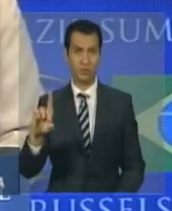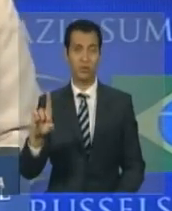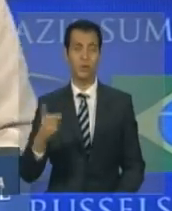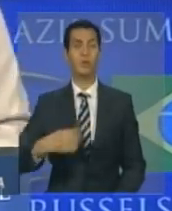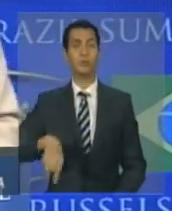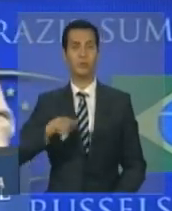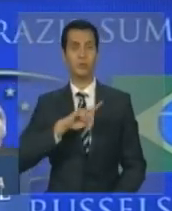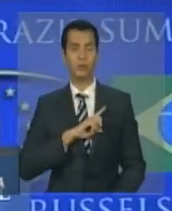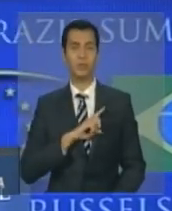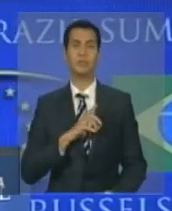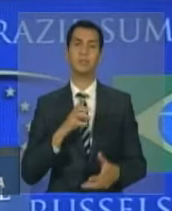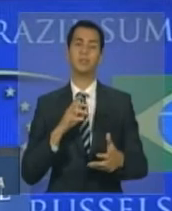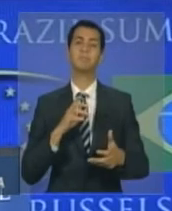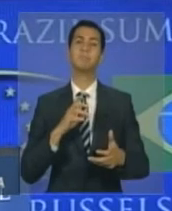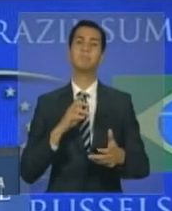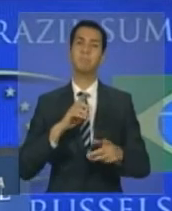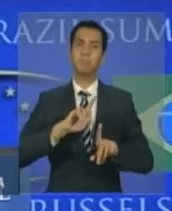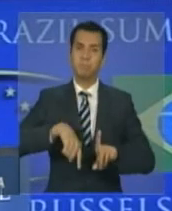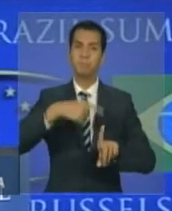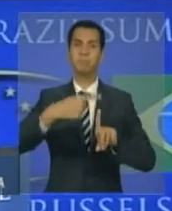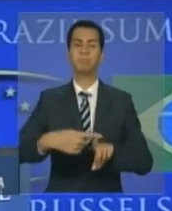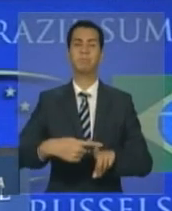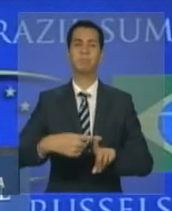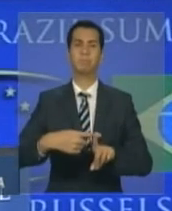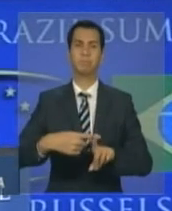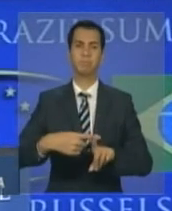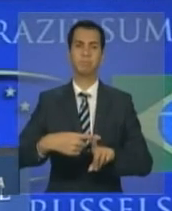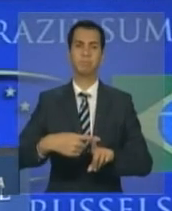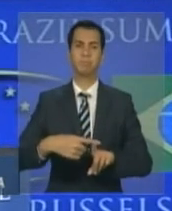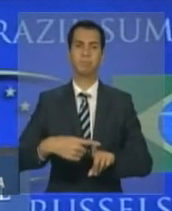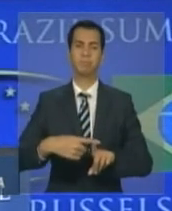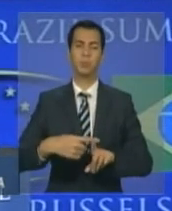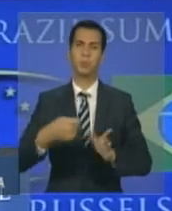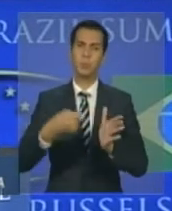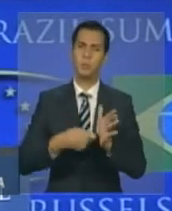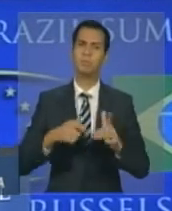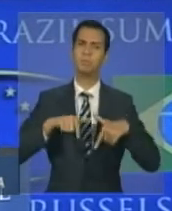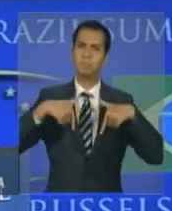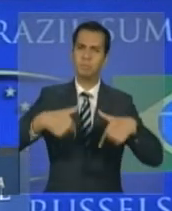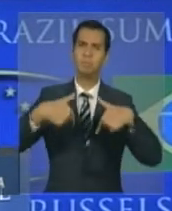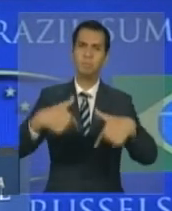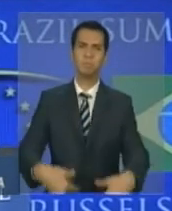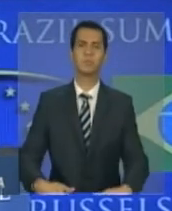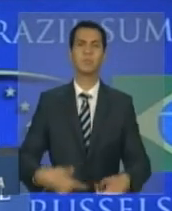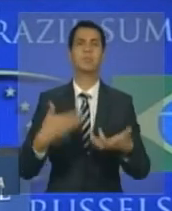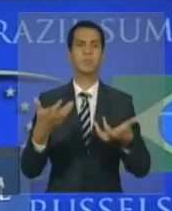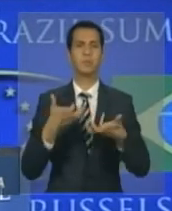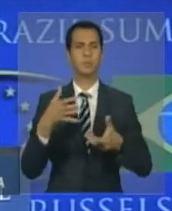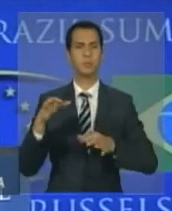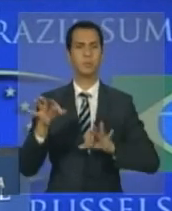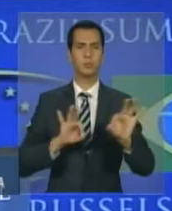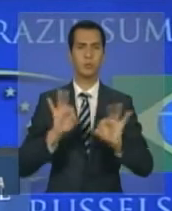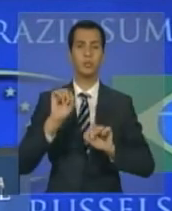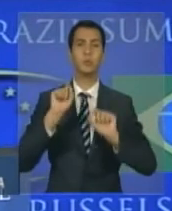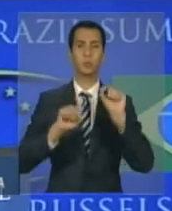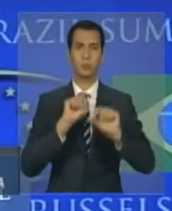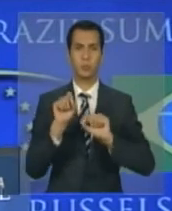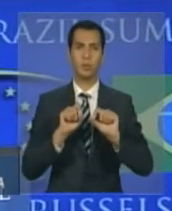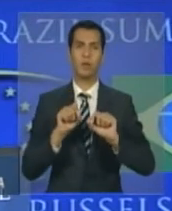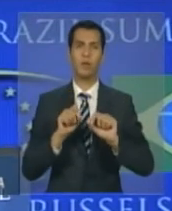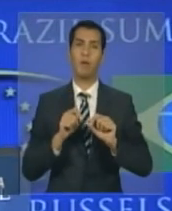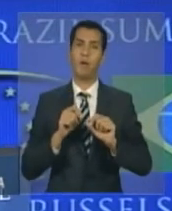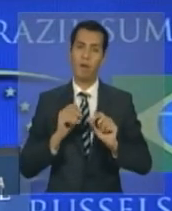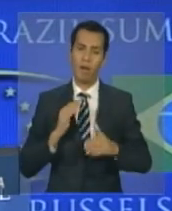empenho e determinação o nosso programa de avançar para concluir um